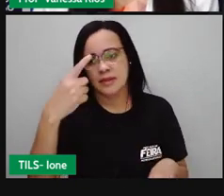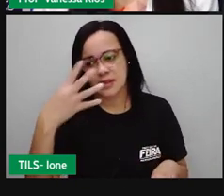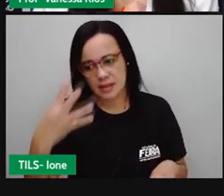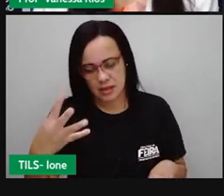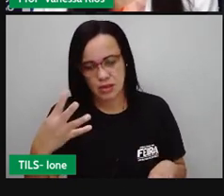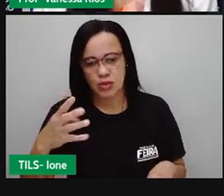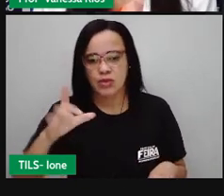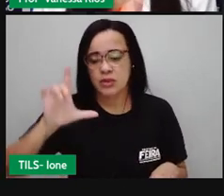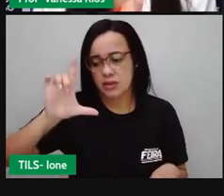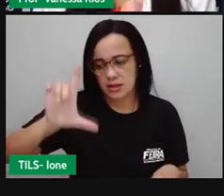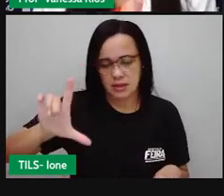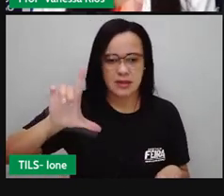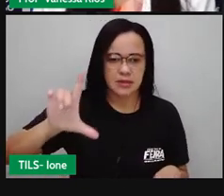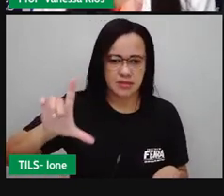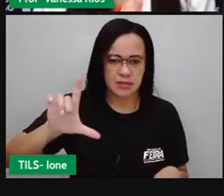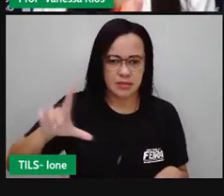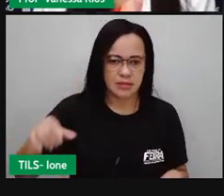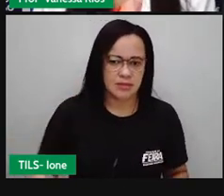litros.